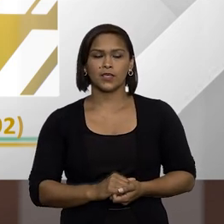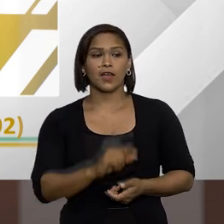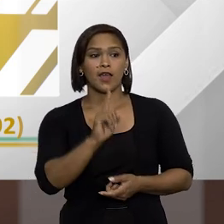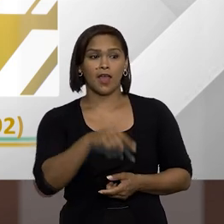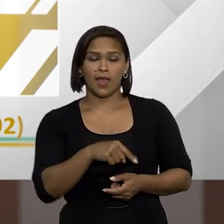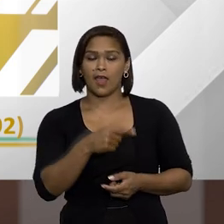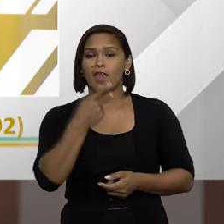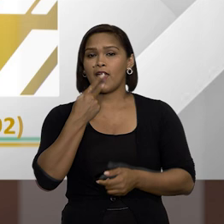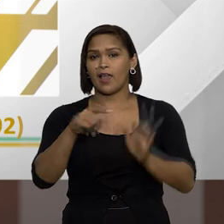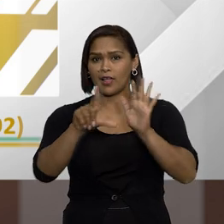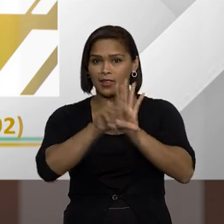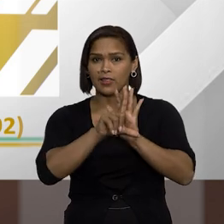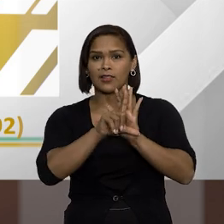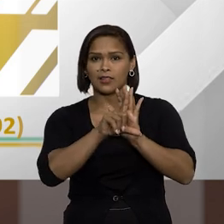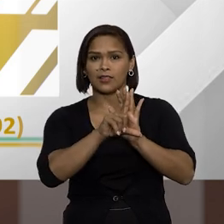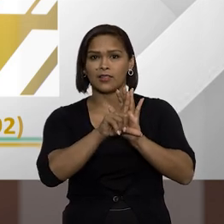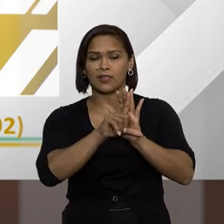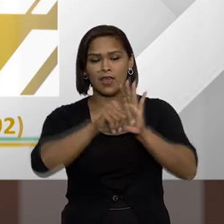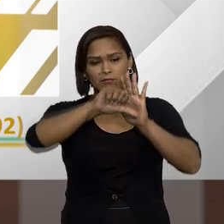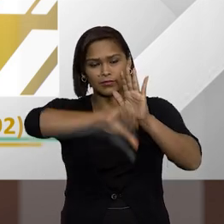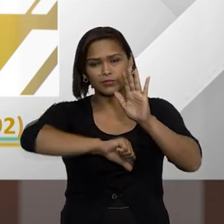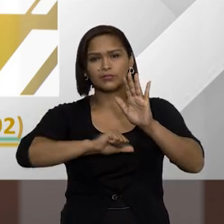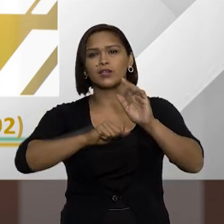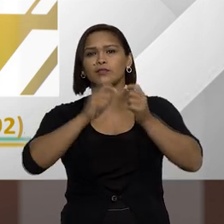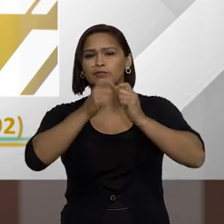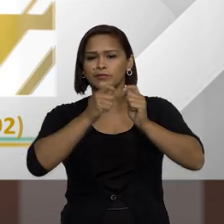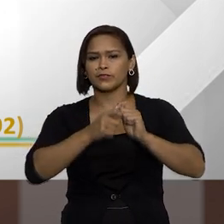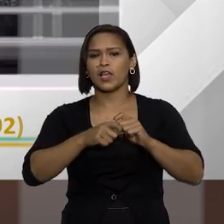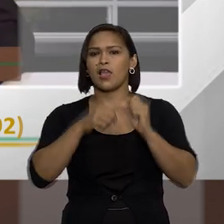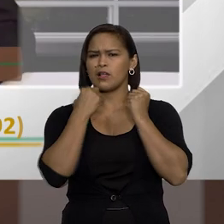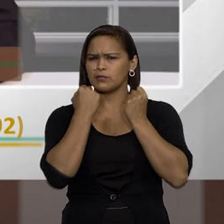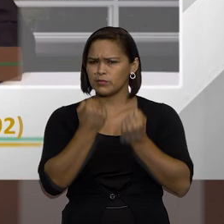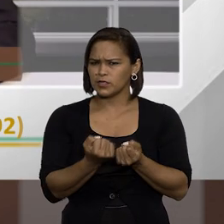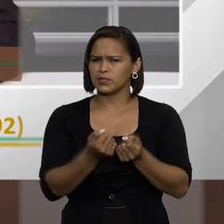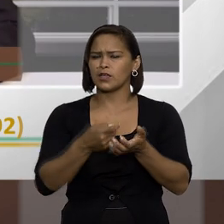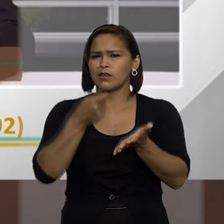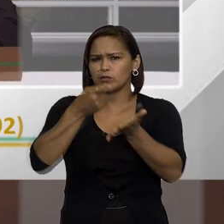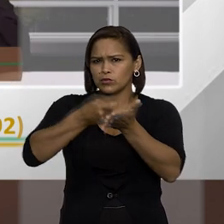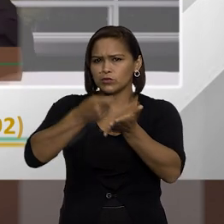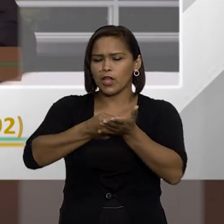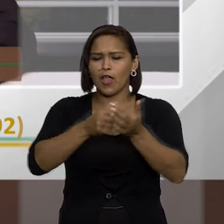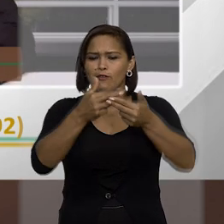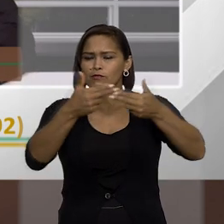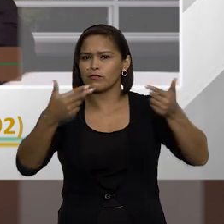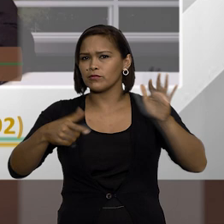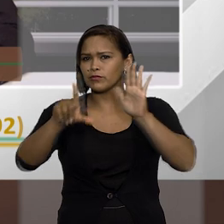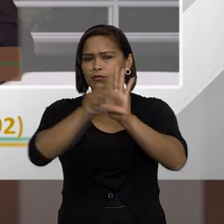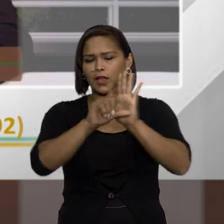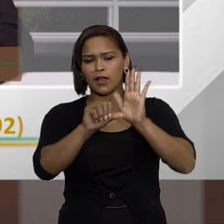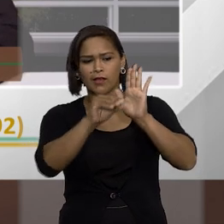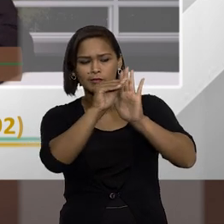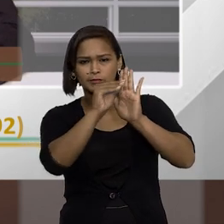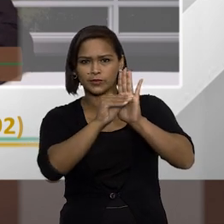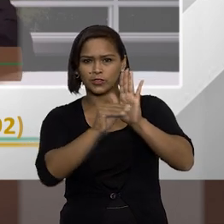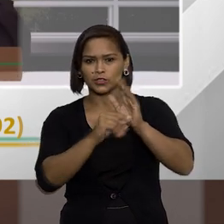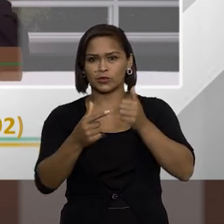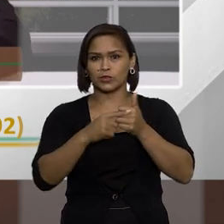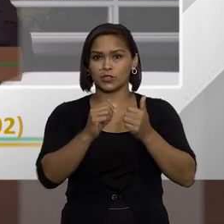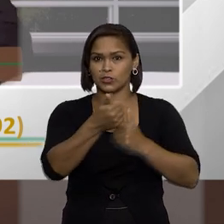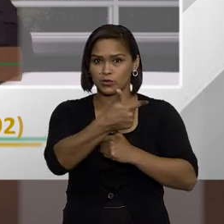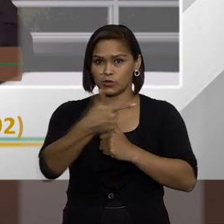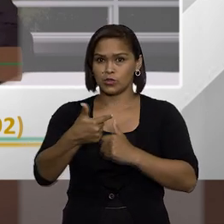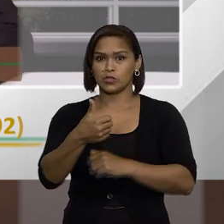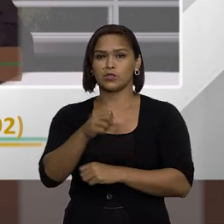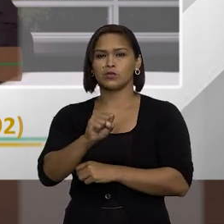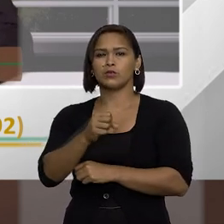Ali, Tiago, a lei de improbidade, ela é uma lei bastante severa, é uma lei muito pesada, ela tem várias sanções previstas ali, dentro do